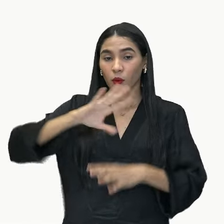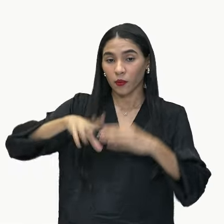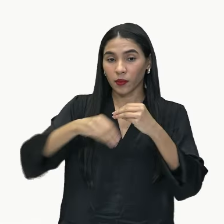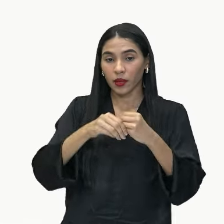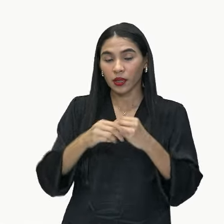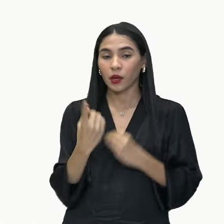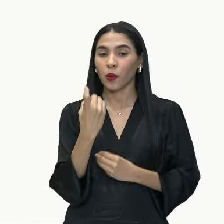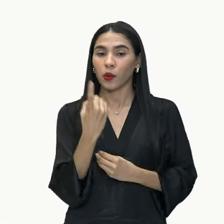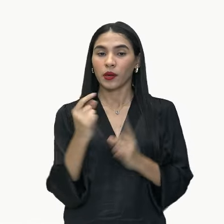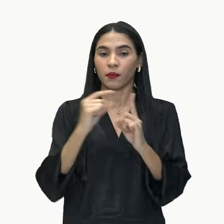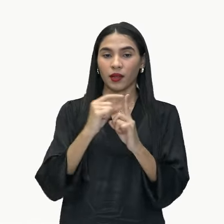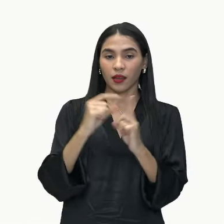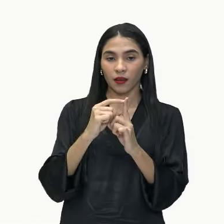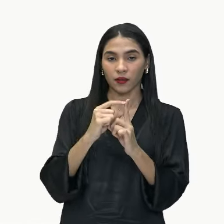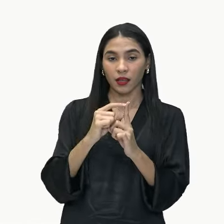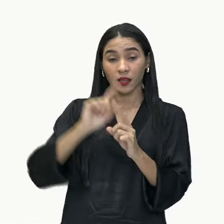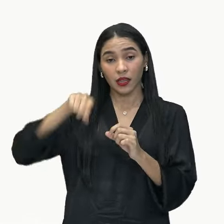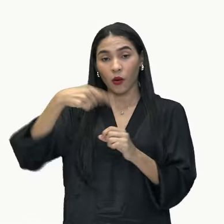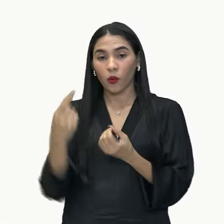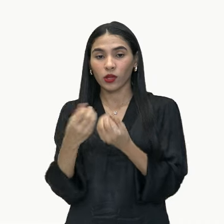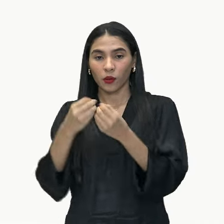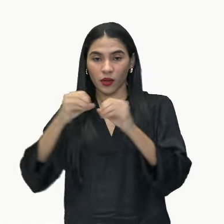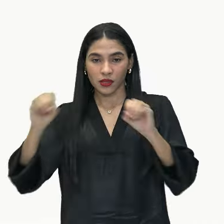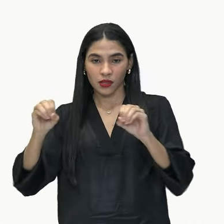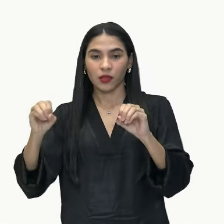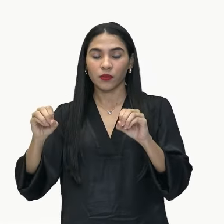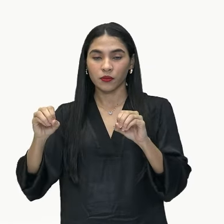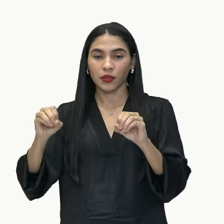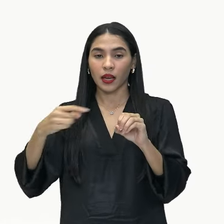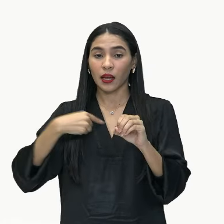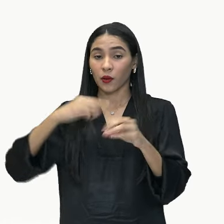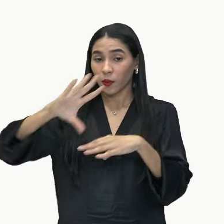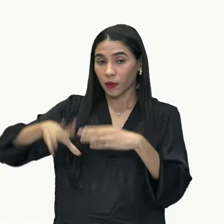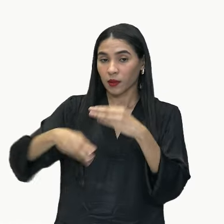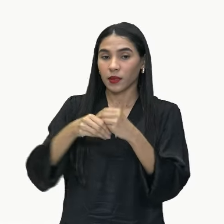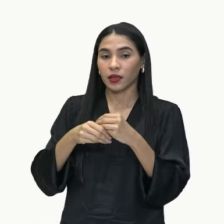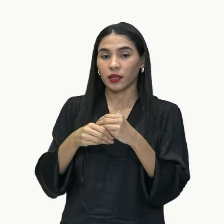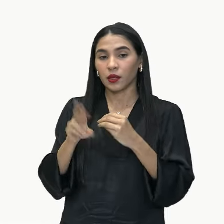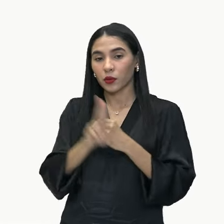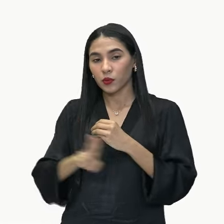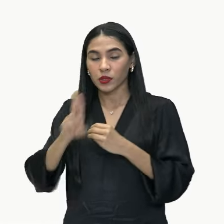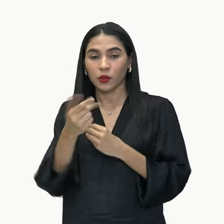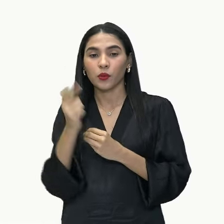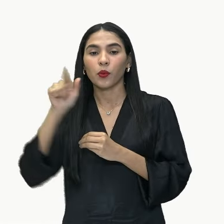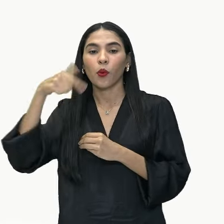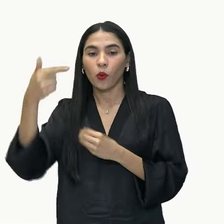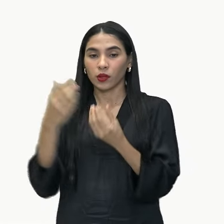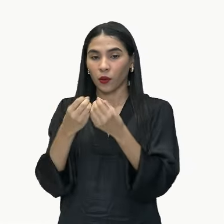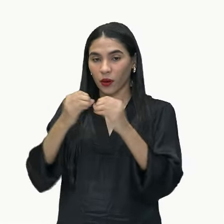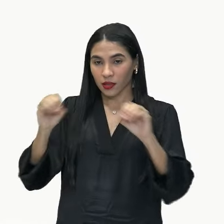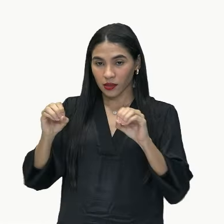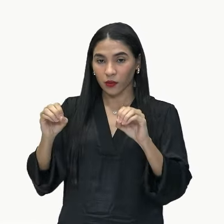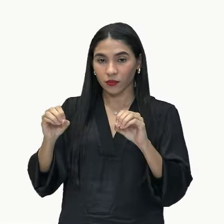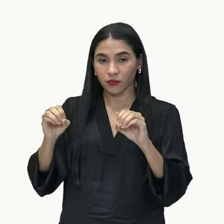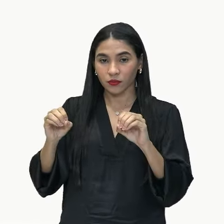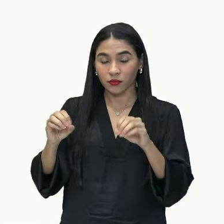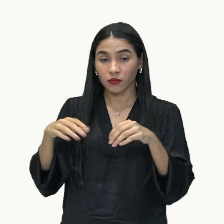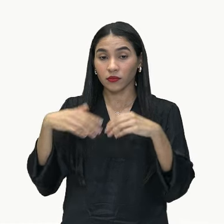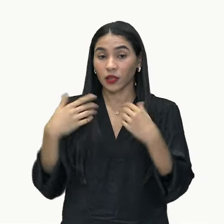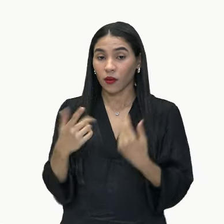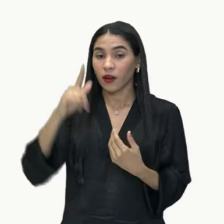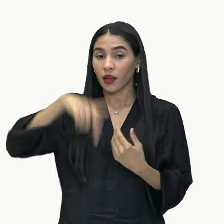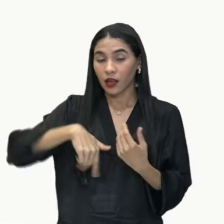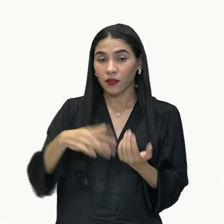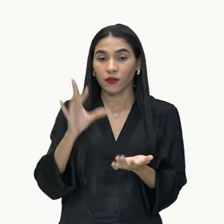com uma única palavra, dessa outra forma, eu complementei usando uma outra oração inteira. Então, é isso que